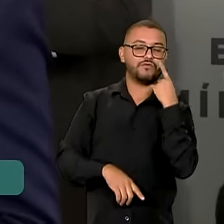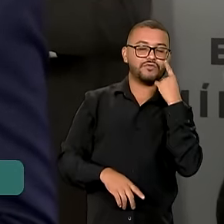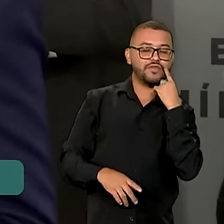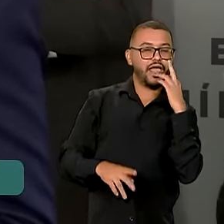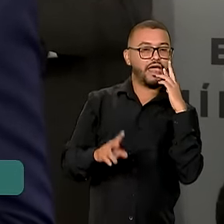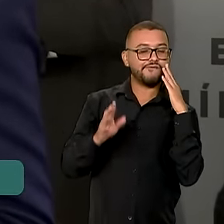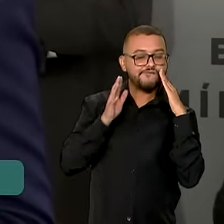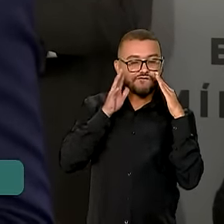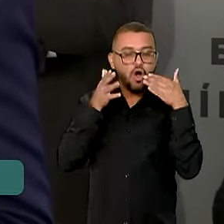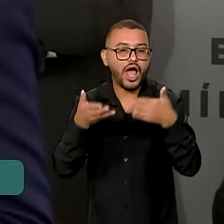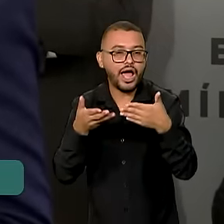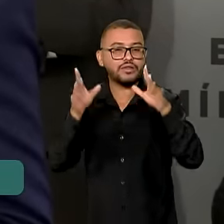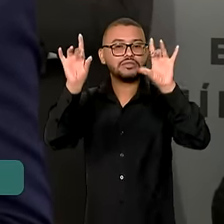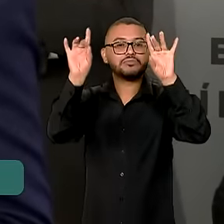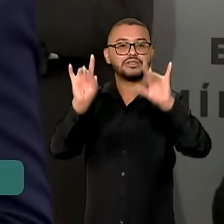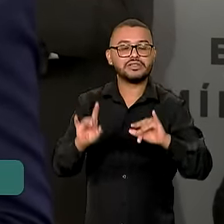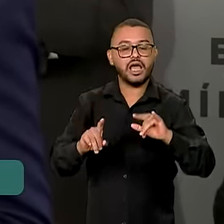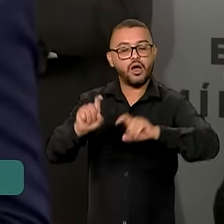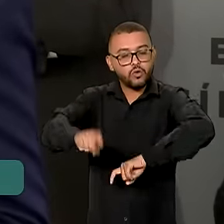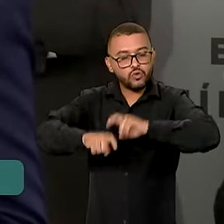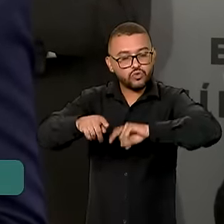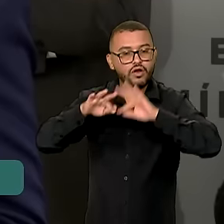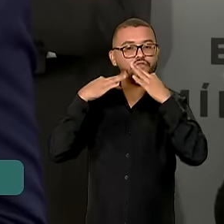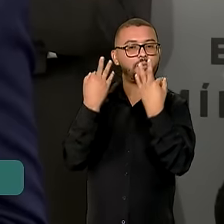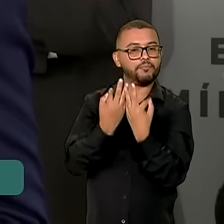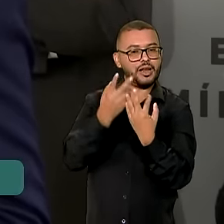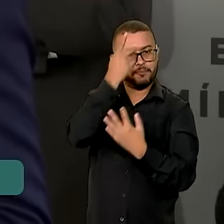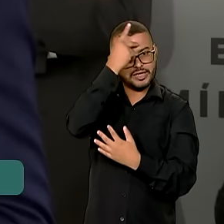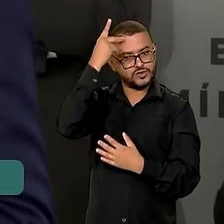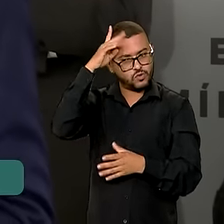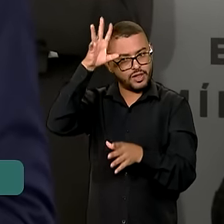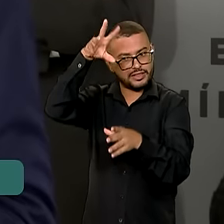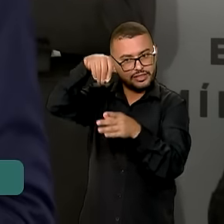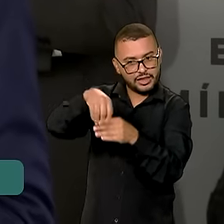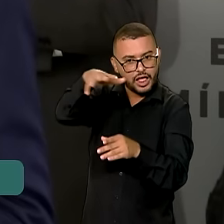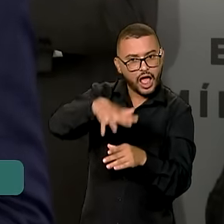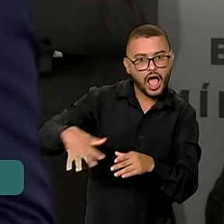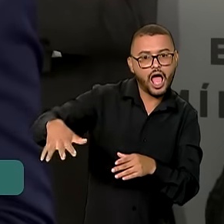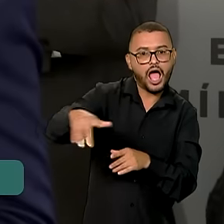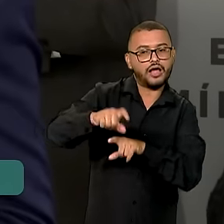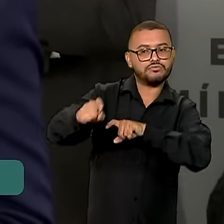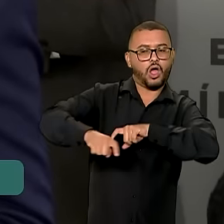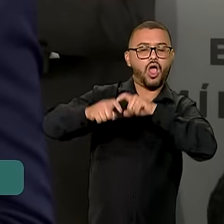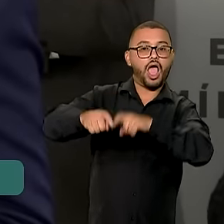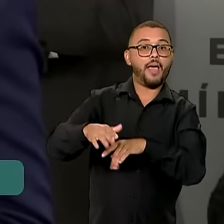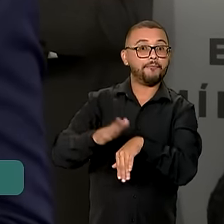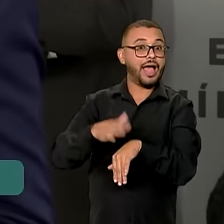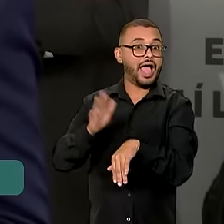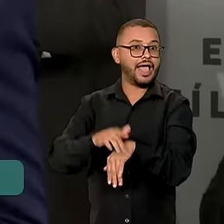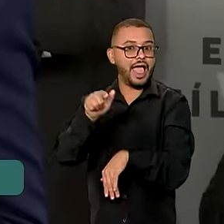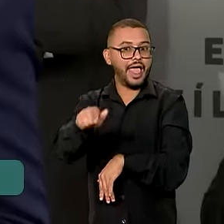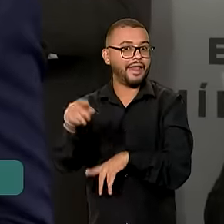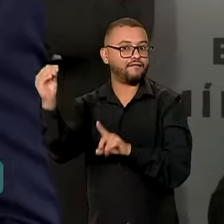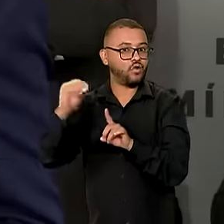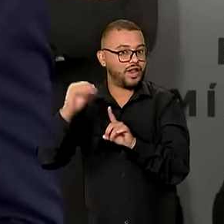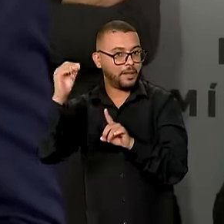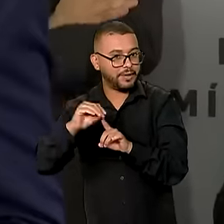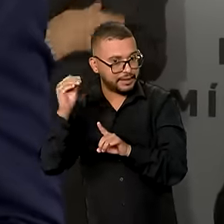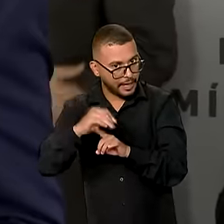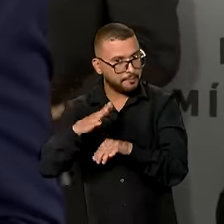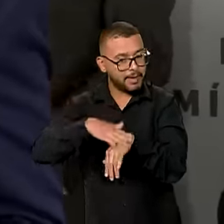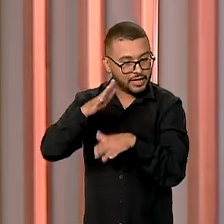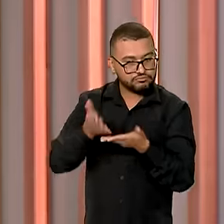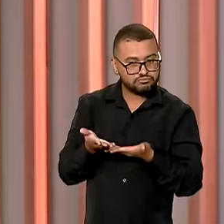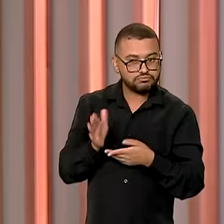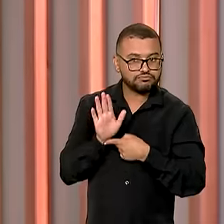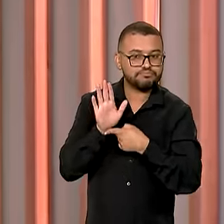especial para a agricultura familiar, para as famílias que vivem no campo, que são normalmente as que estão em maior situação de vulnerabilidade